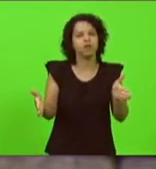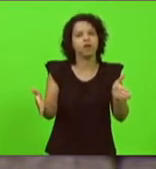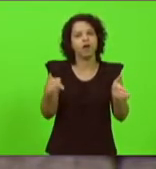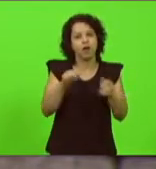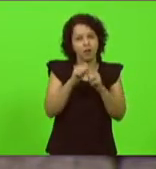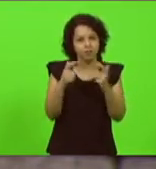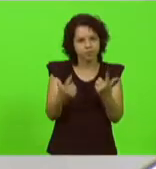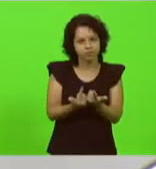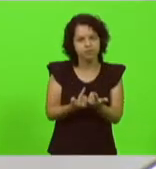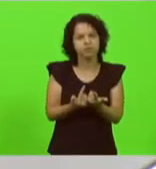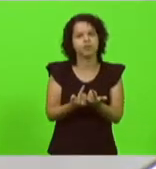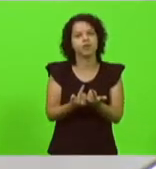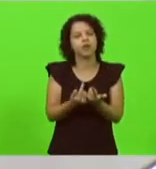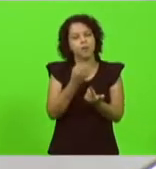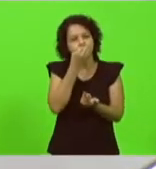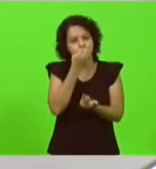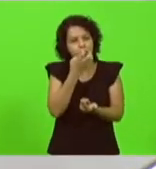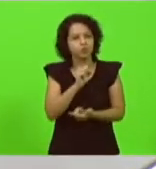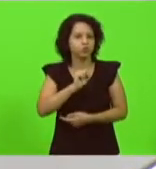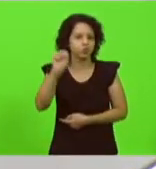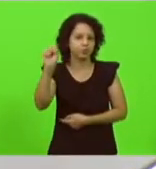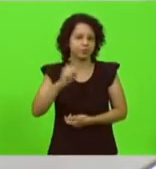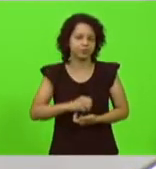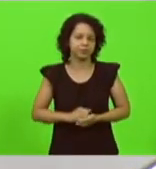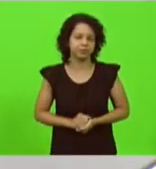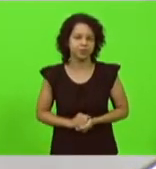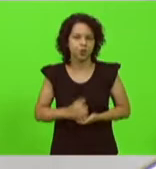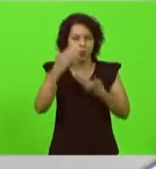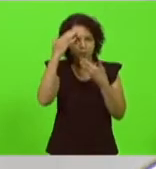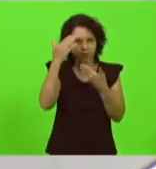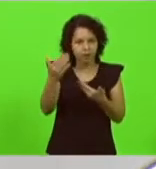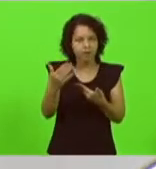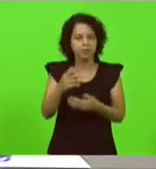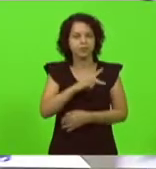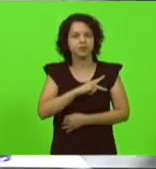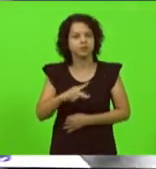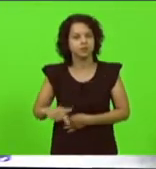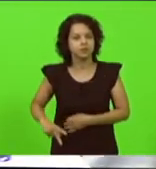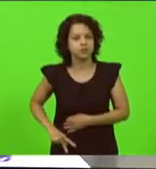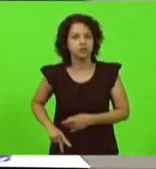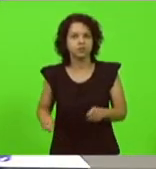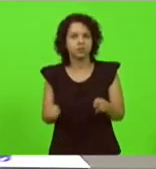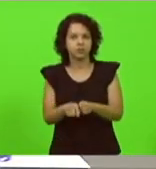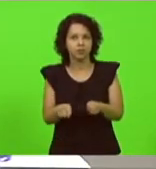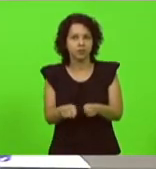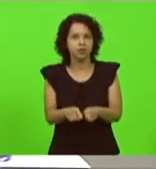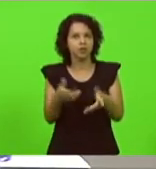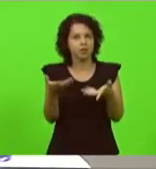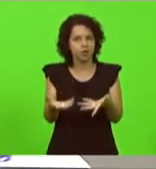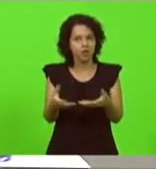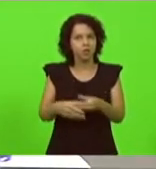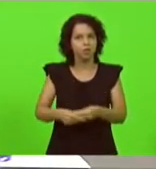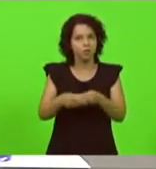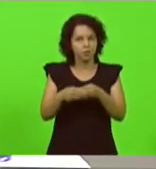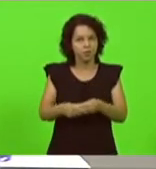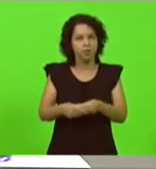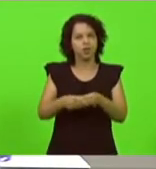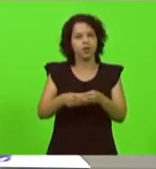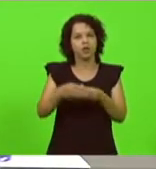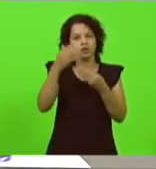Obrigado. Obrigado, deputado Ismael. Esta presidente também quero cumprimentar e agradecer